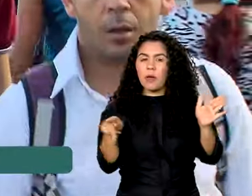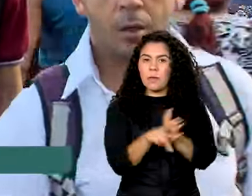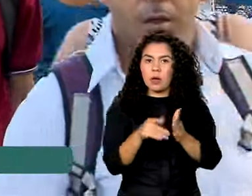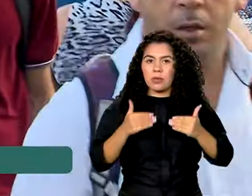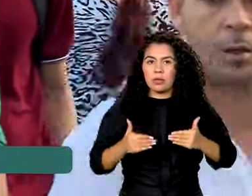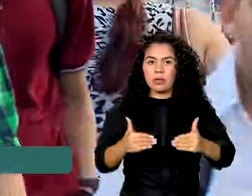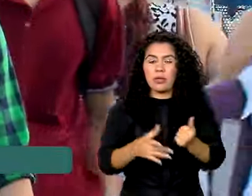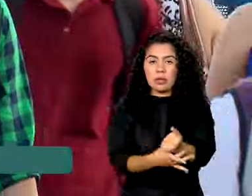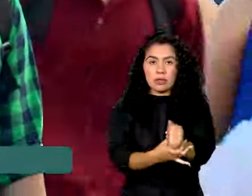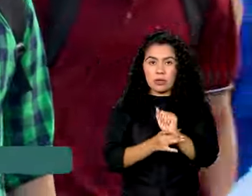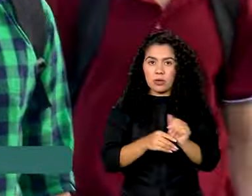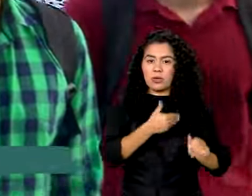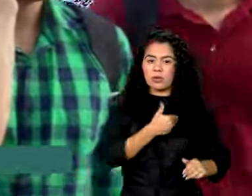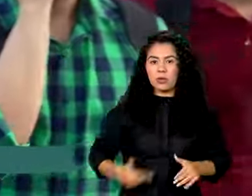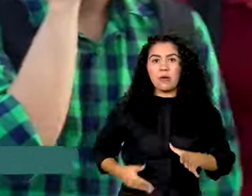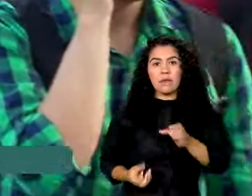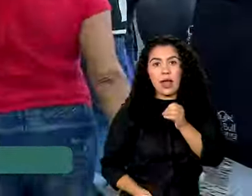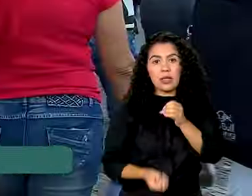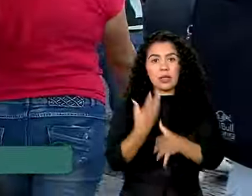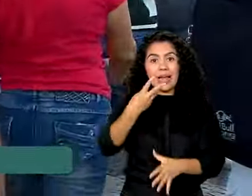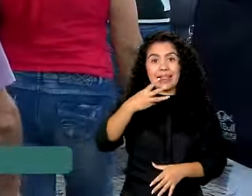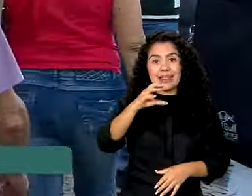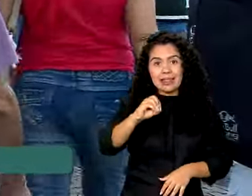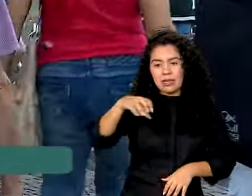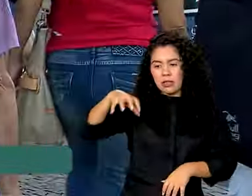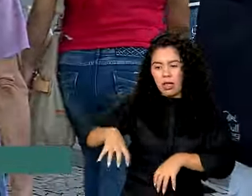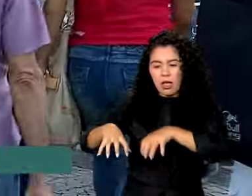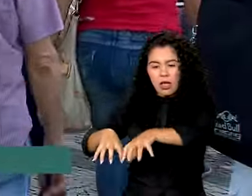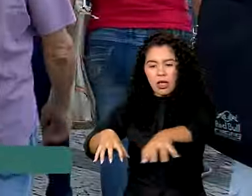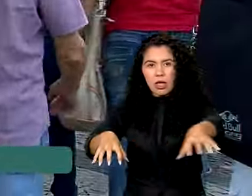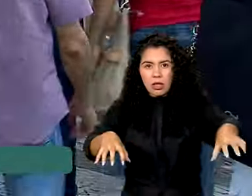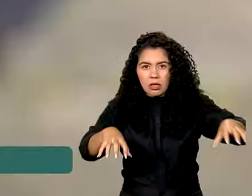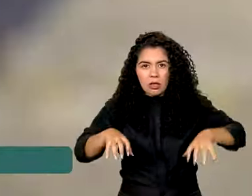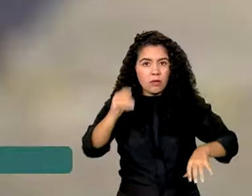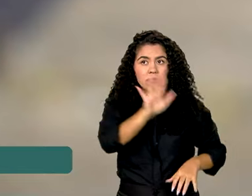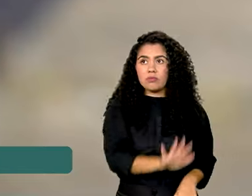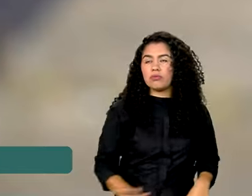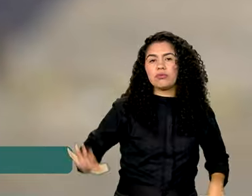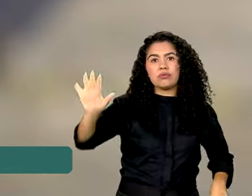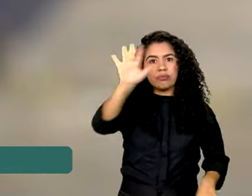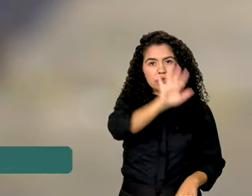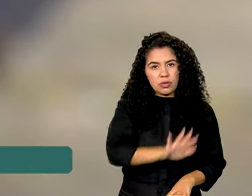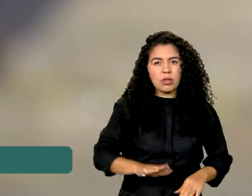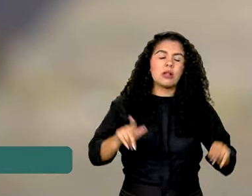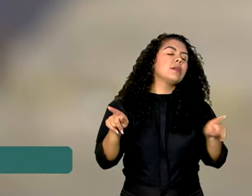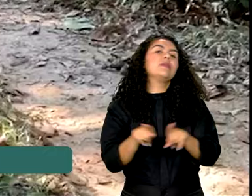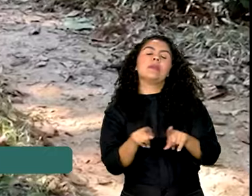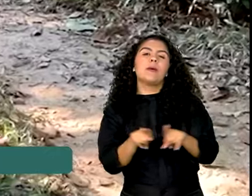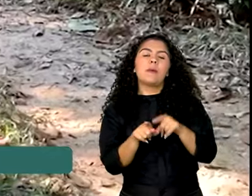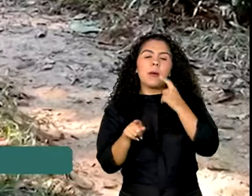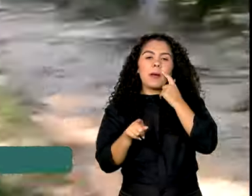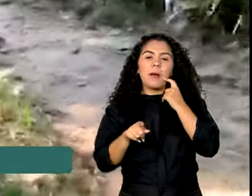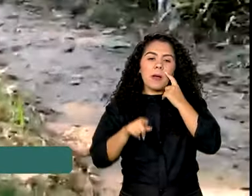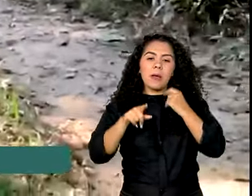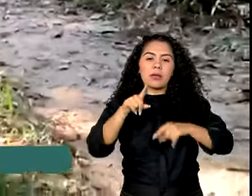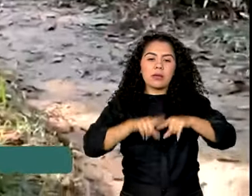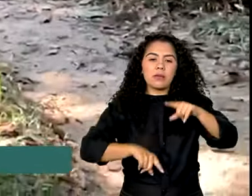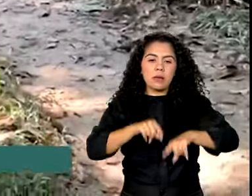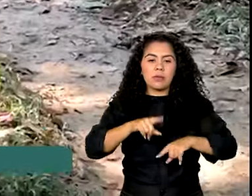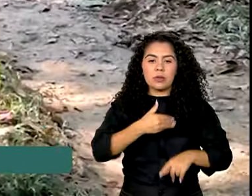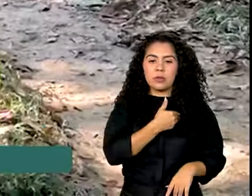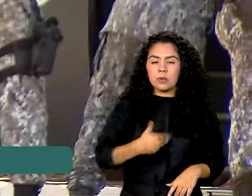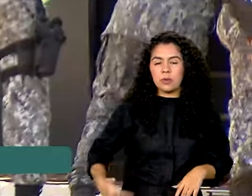30 centros comunitários pela vida em todo o país. O equipamento público de prevenção à violência